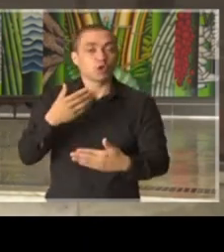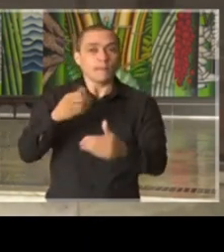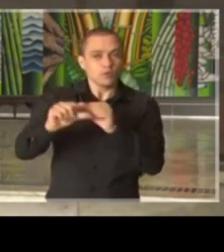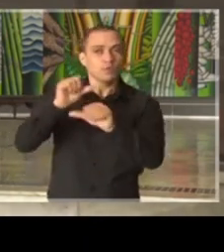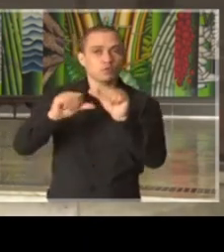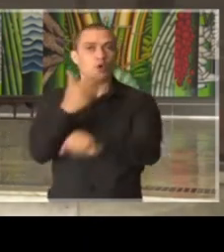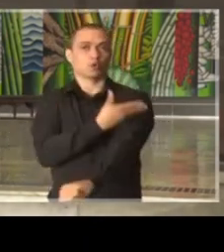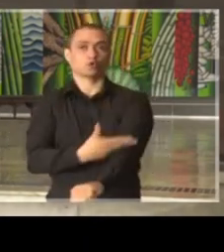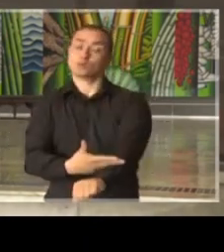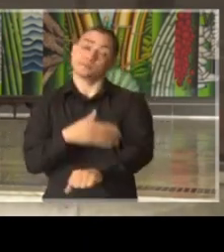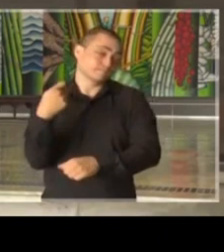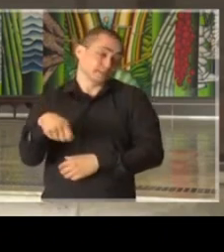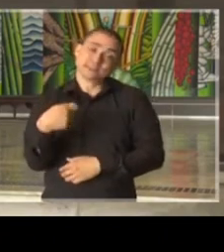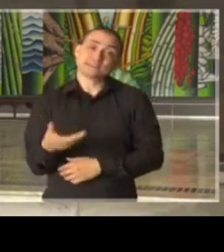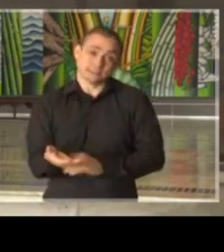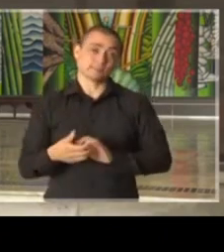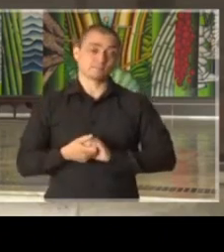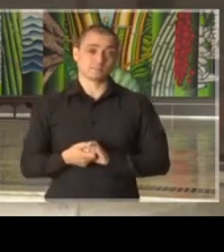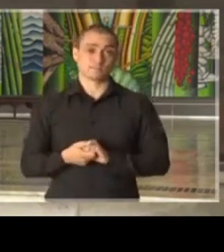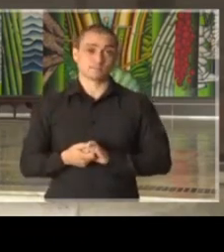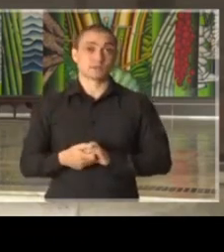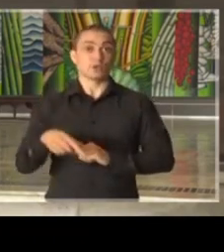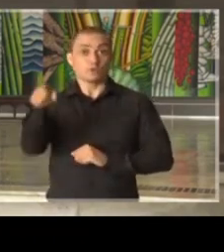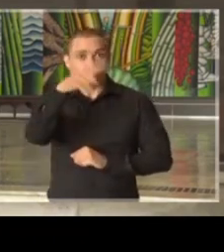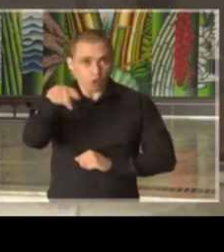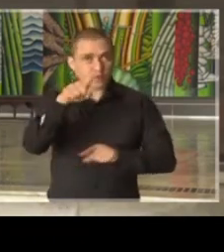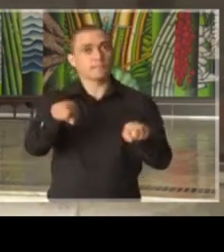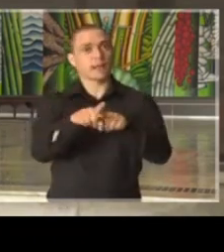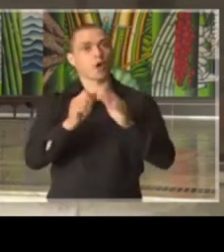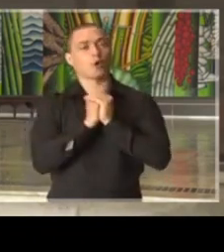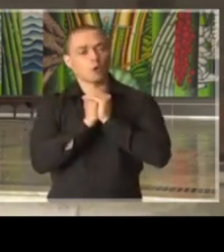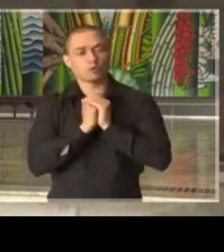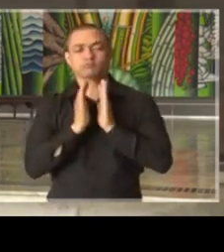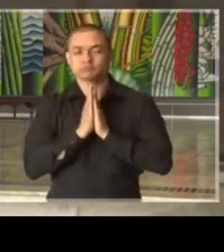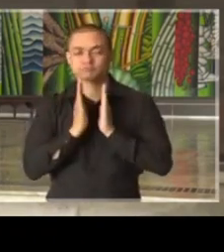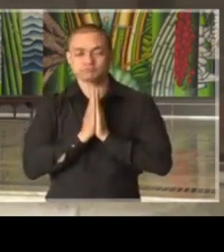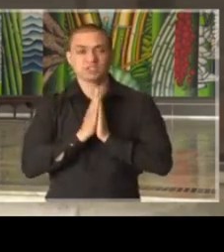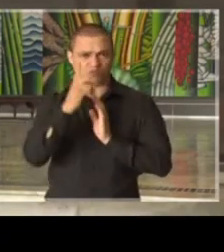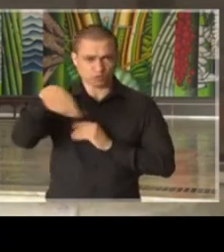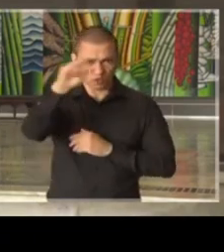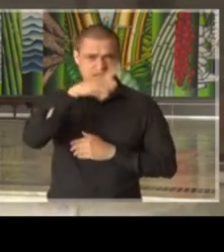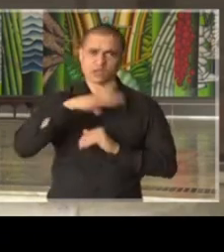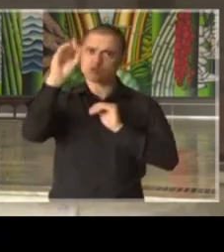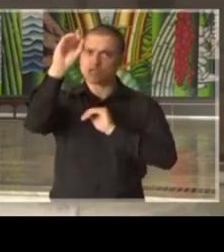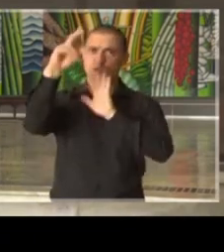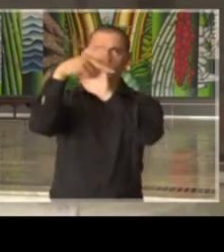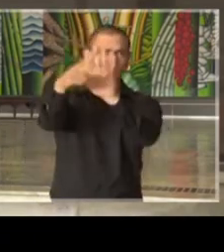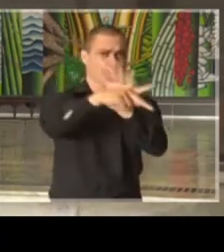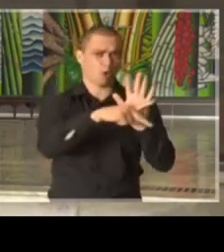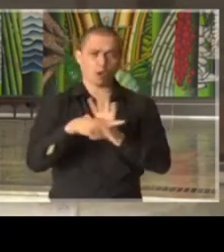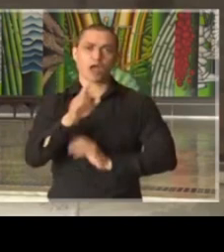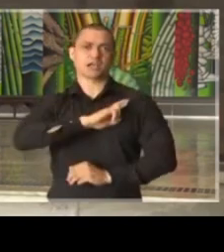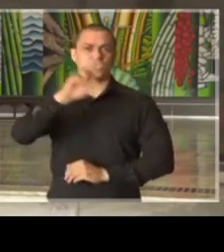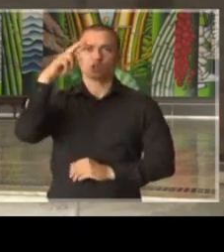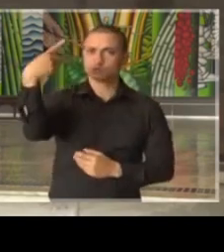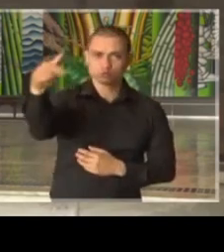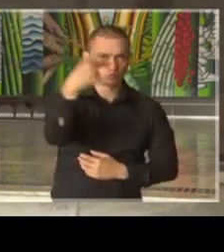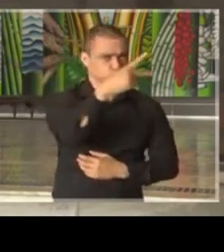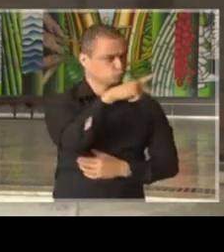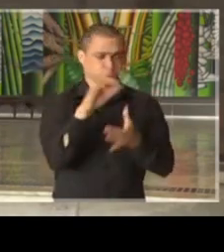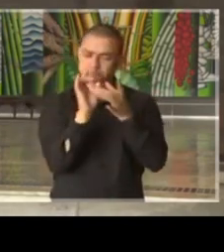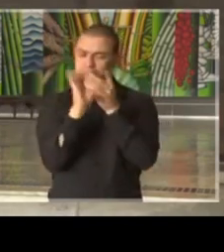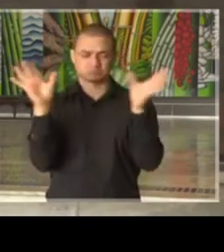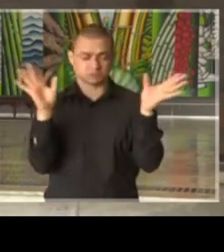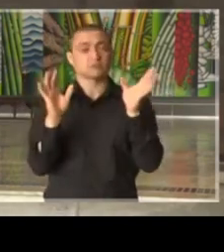comportamento. Façam as suas orações. Todos nós temos o nosso Deus, todos nós temos a nossa religião. É